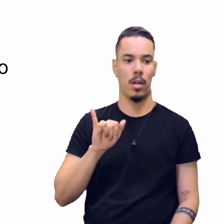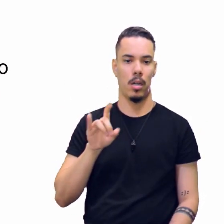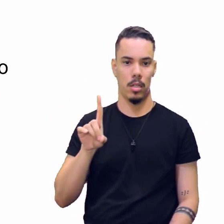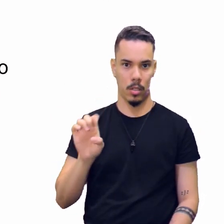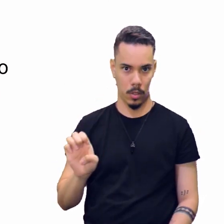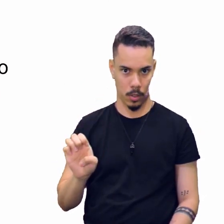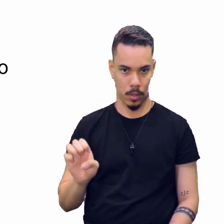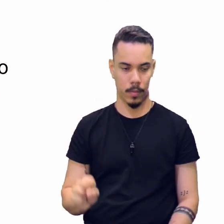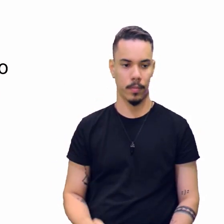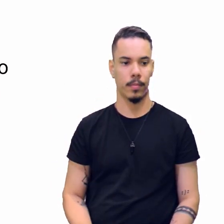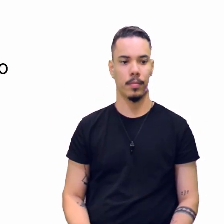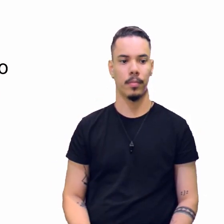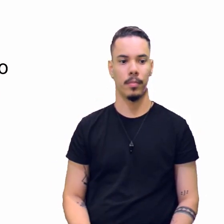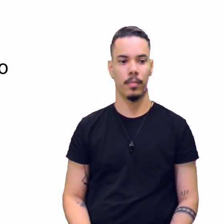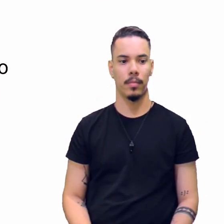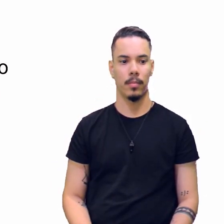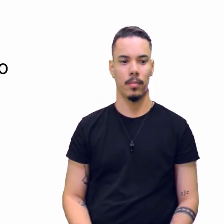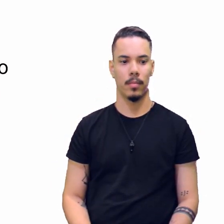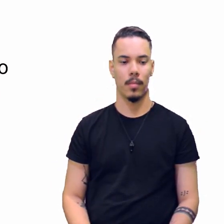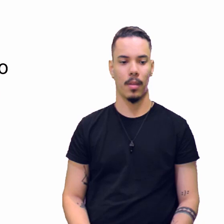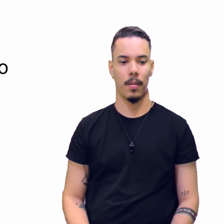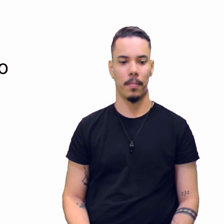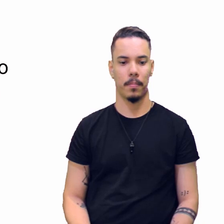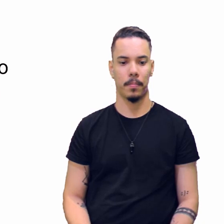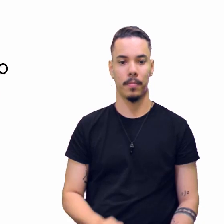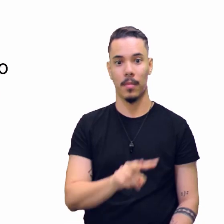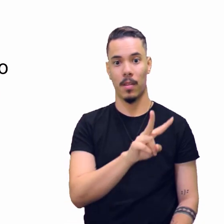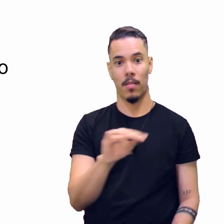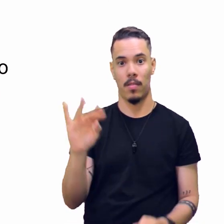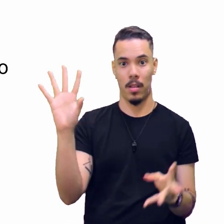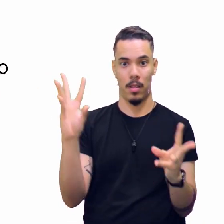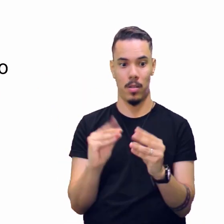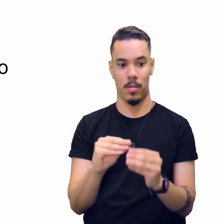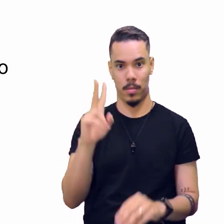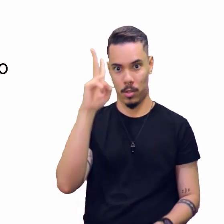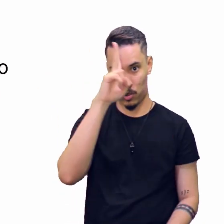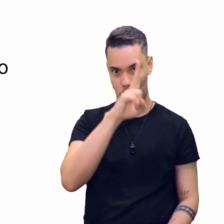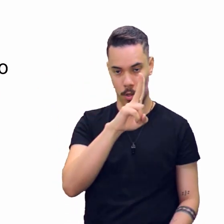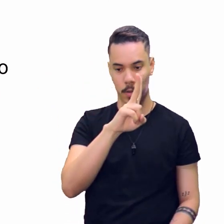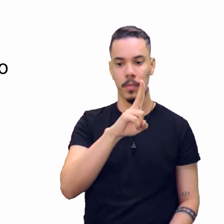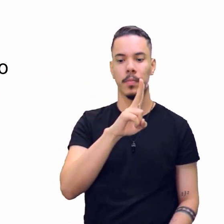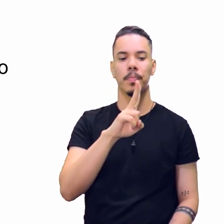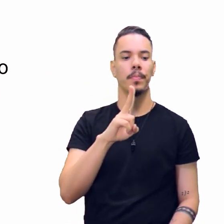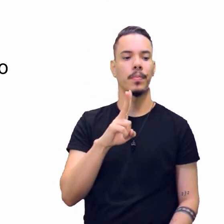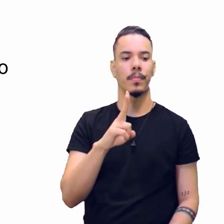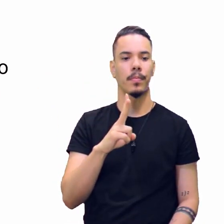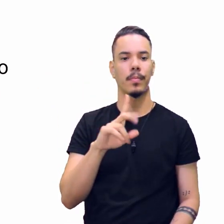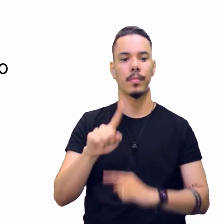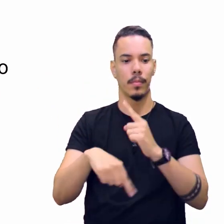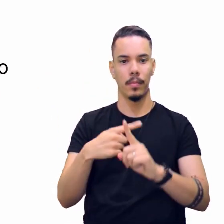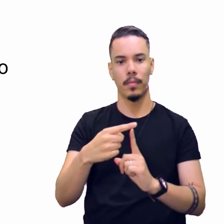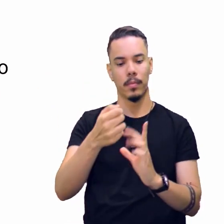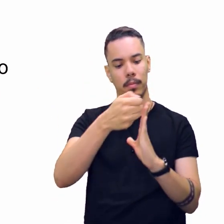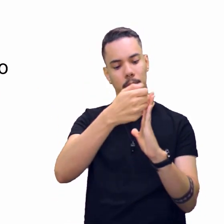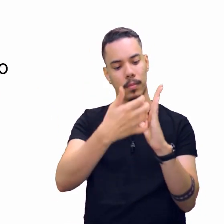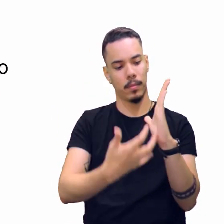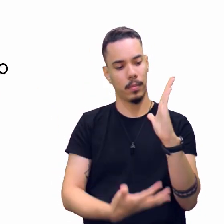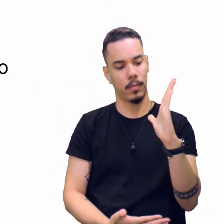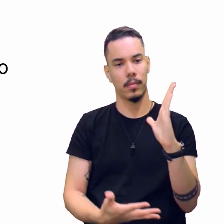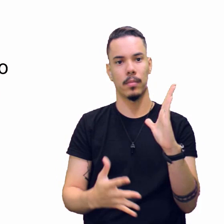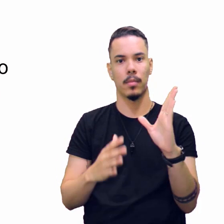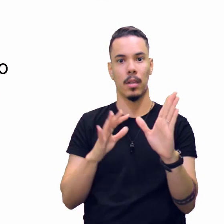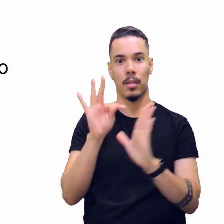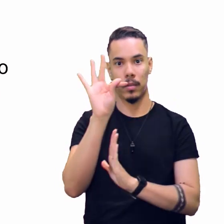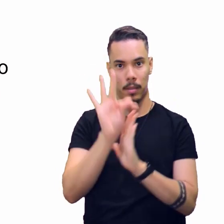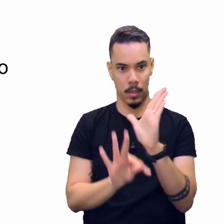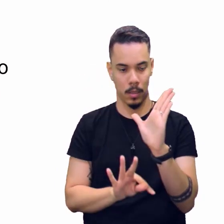que vai resumir a história total. E na parte do desenvolvimento, que é o corpo do texto.